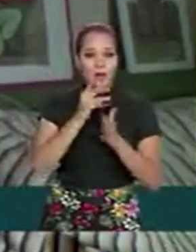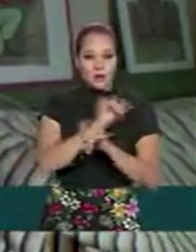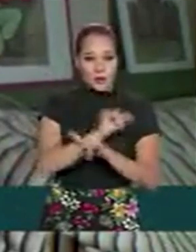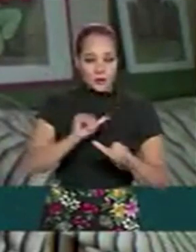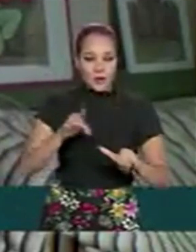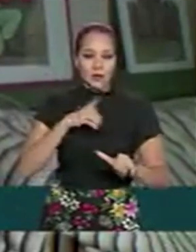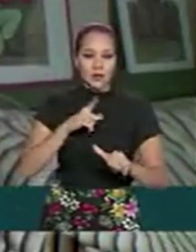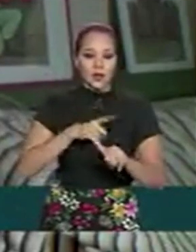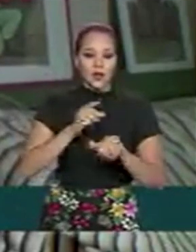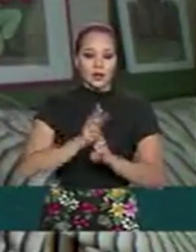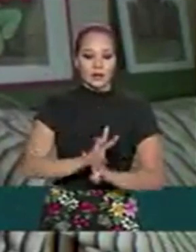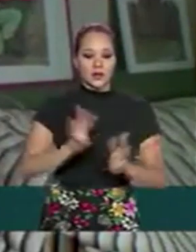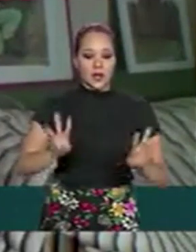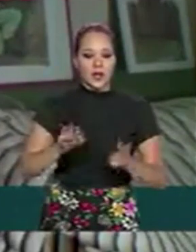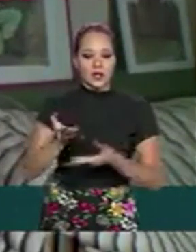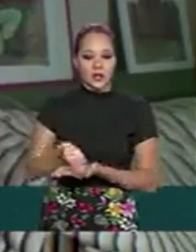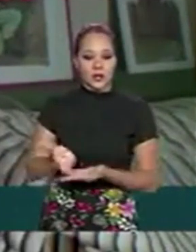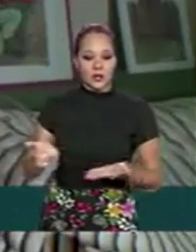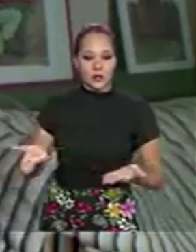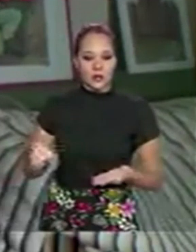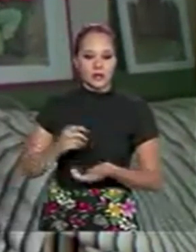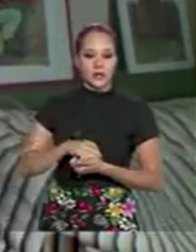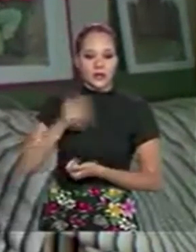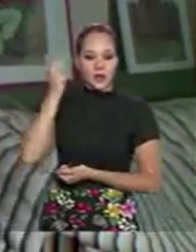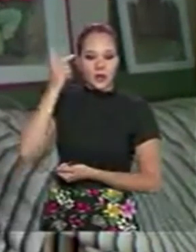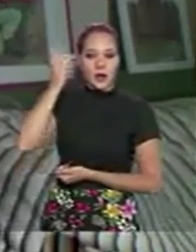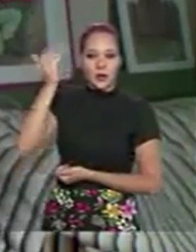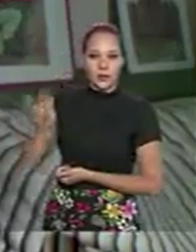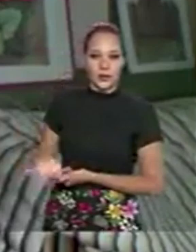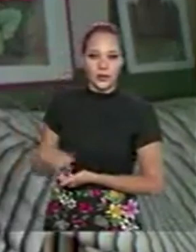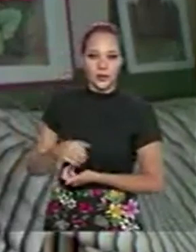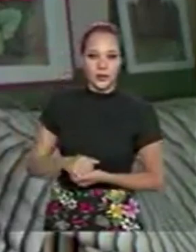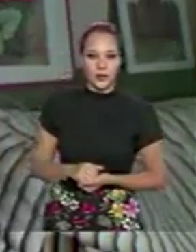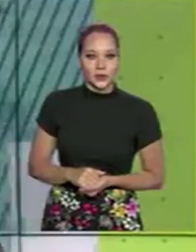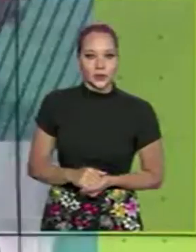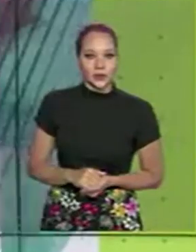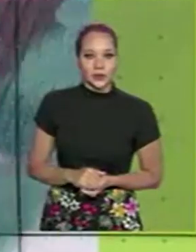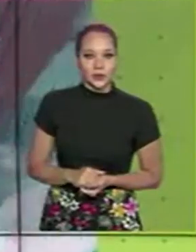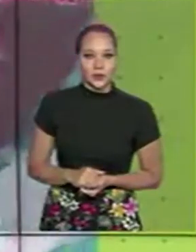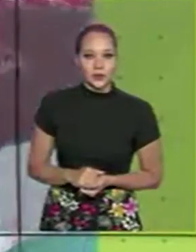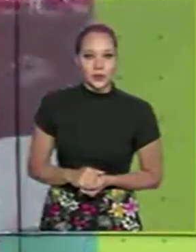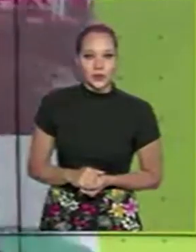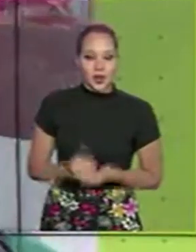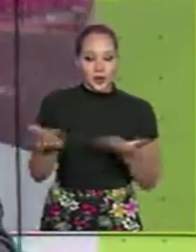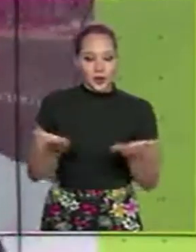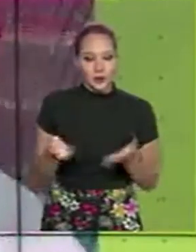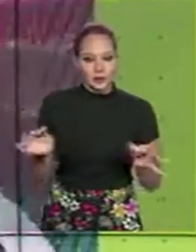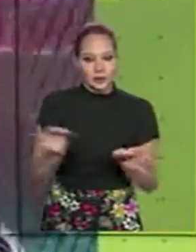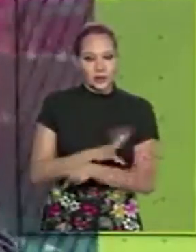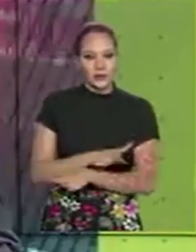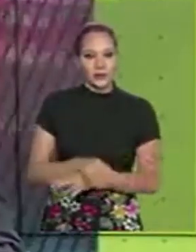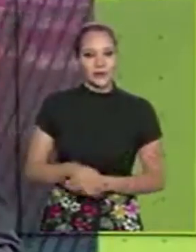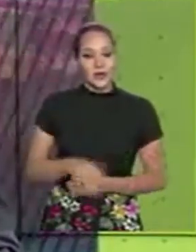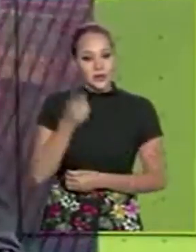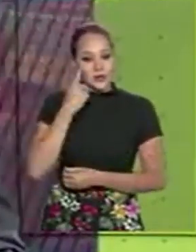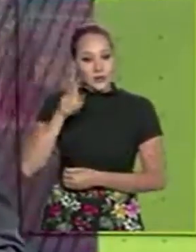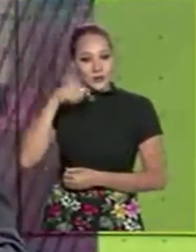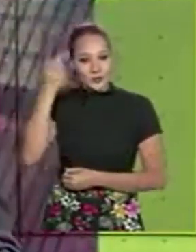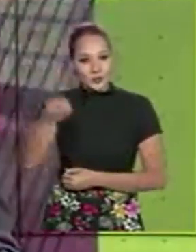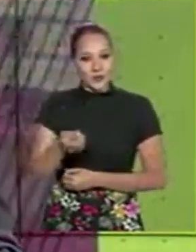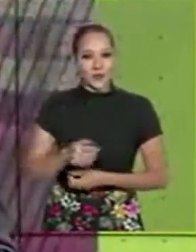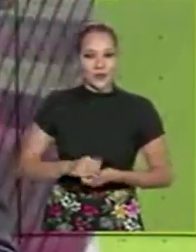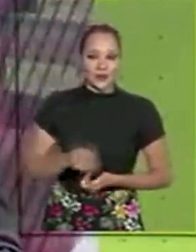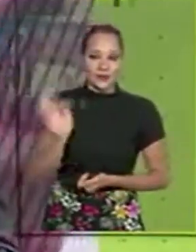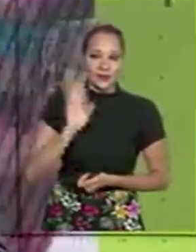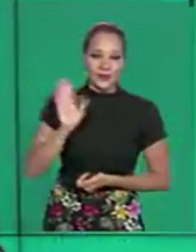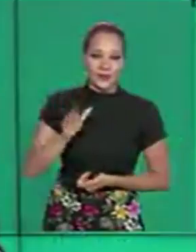site do Inep. De São Paulo, Priscila Kersh para o Governo Agora. A gente fica por aqui. Nos vemos na próxima